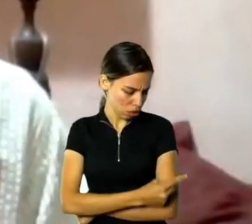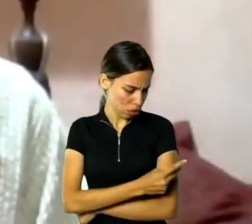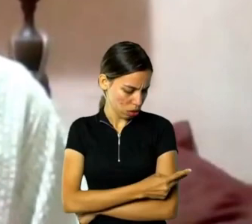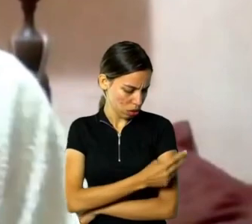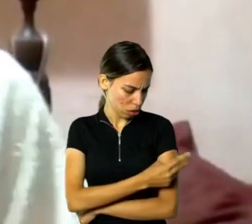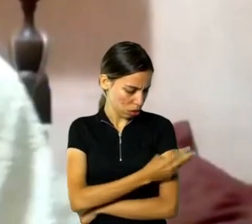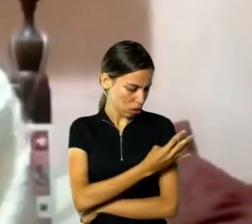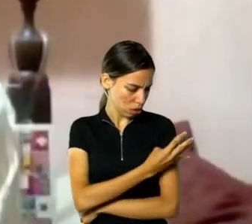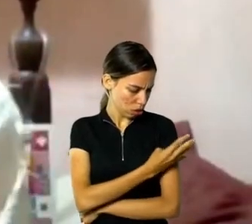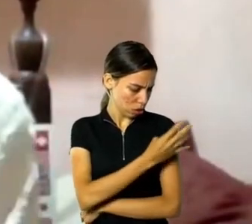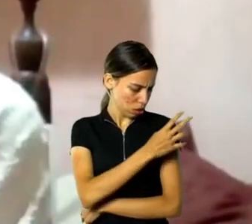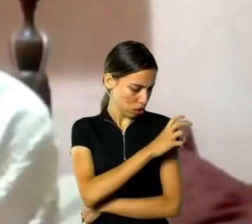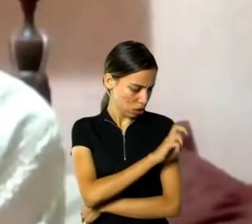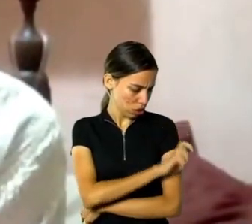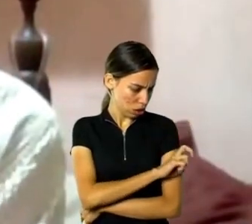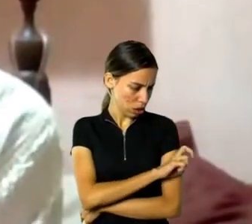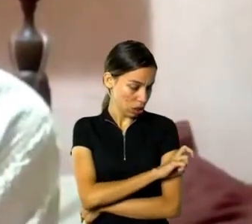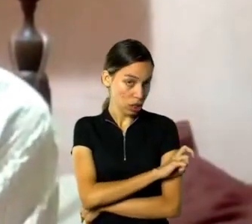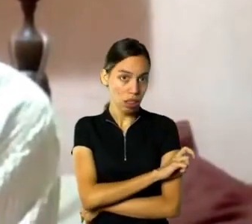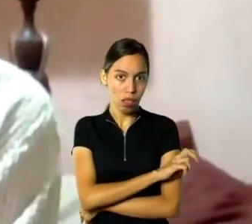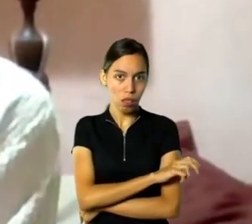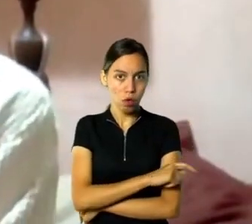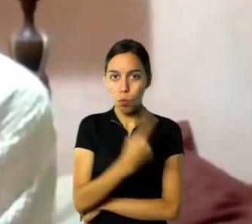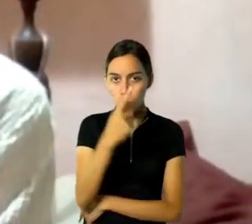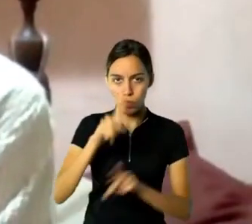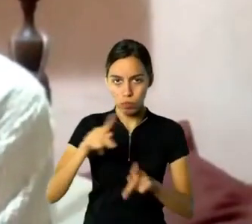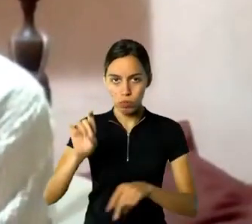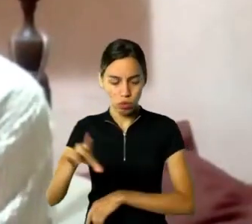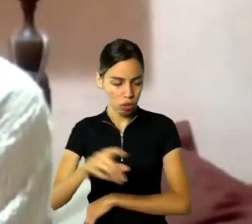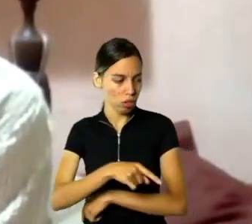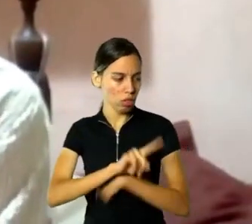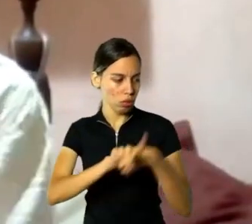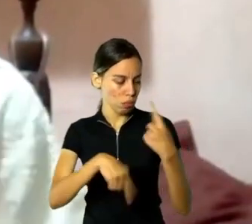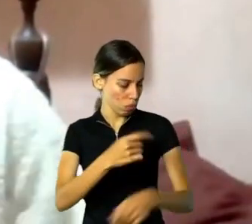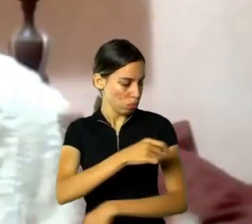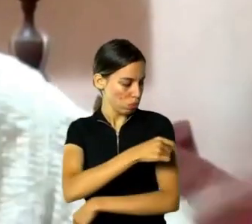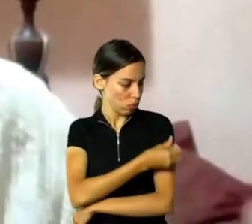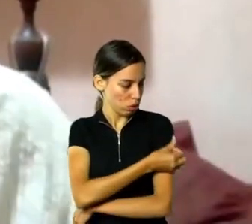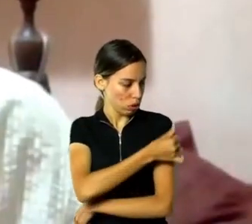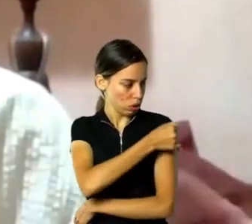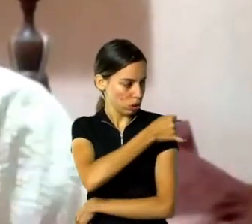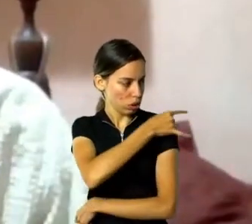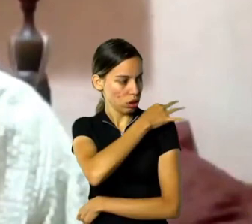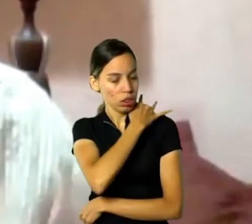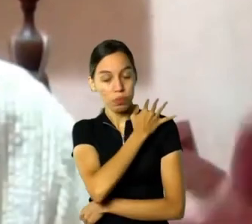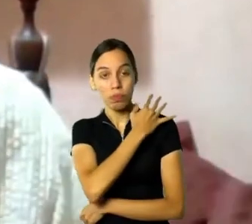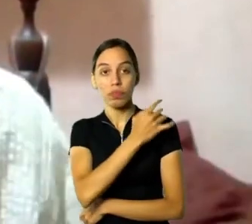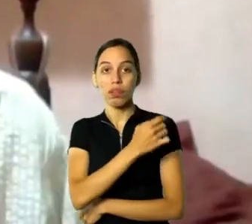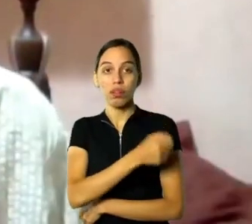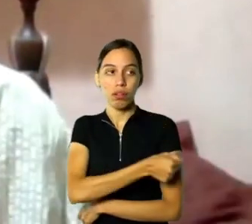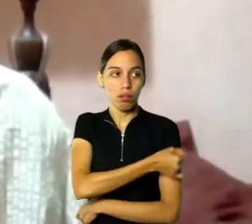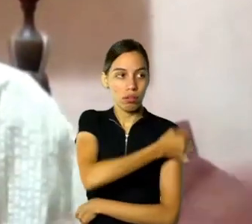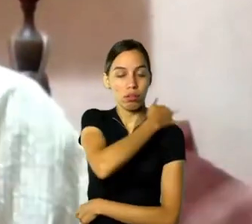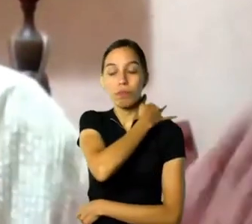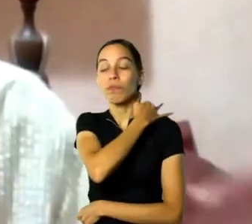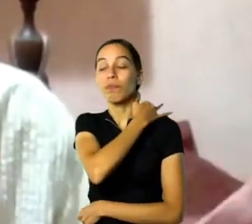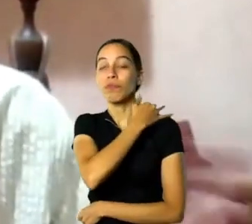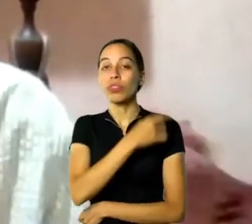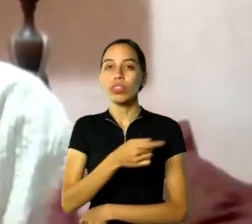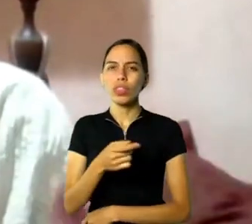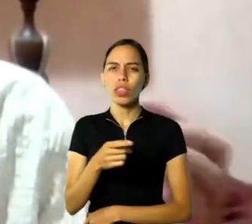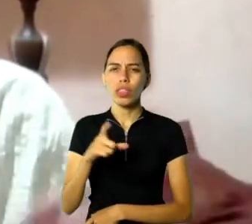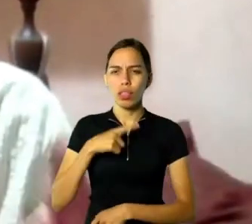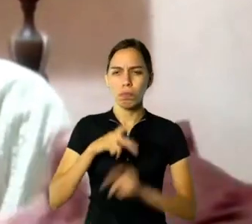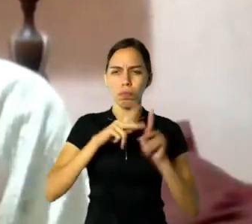matéria. E isso é muito interessante, é muito rico. Você conhece mais pessoas. Pessoas que